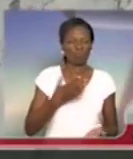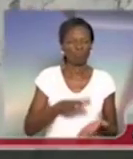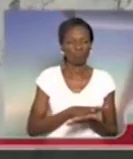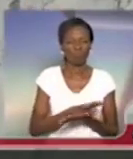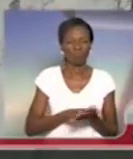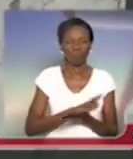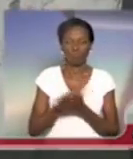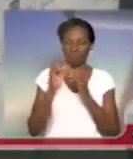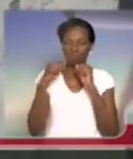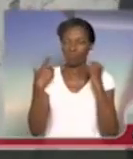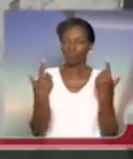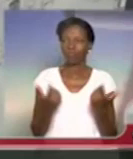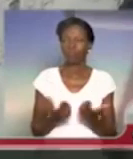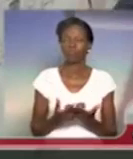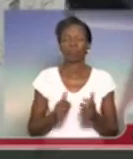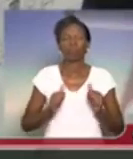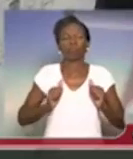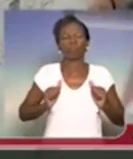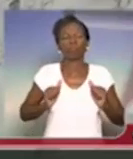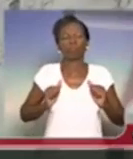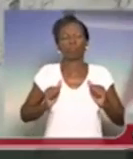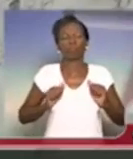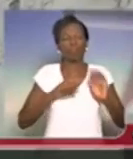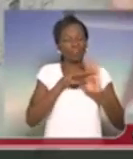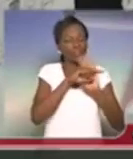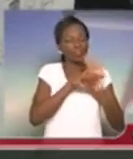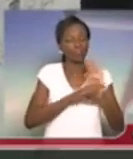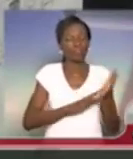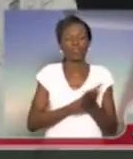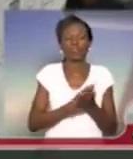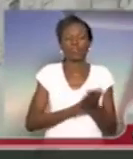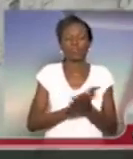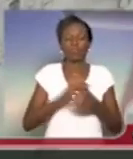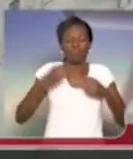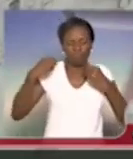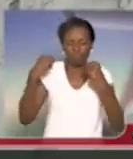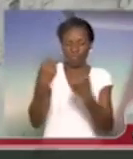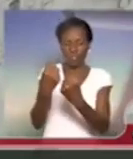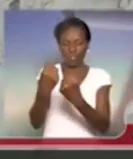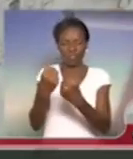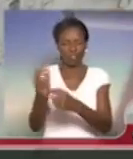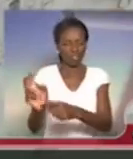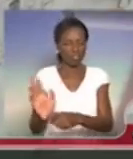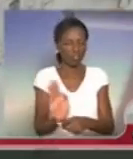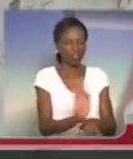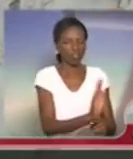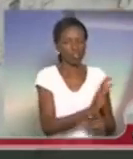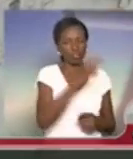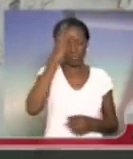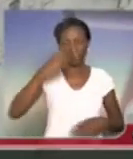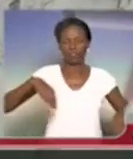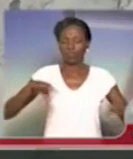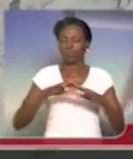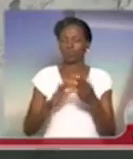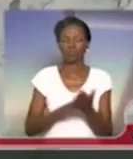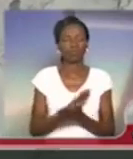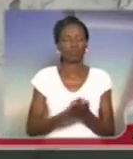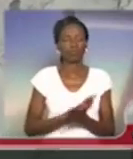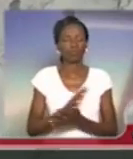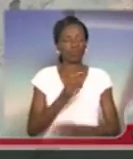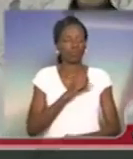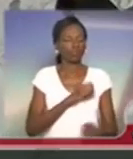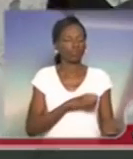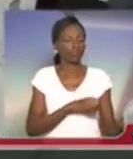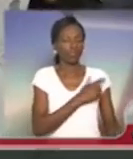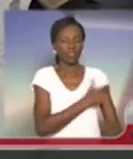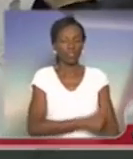da Assembleia Legislativa, que não investiga, que não sai em defesa da população, em defesa da educação pública